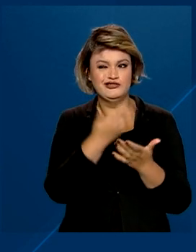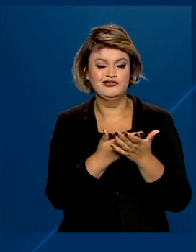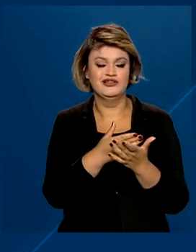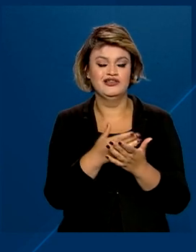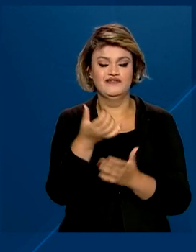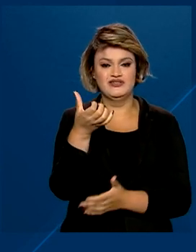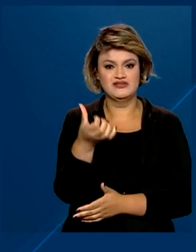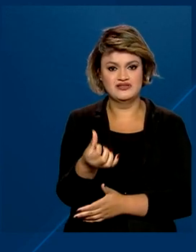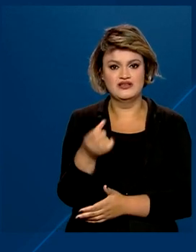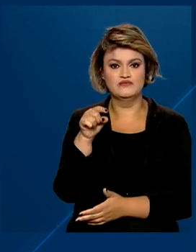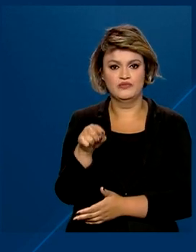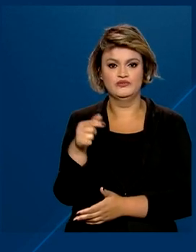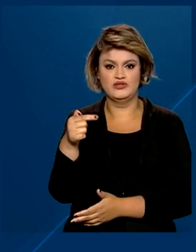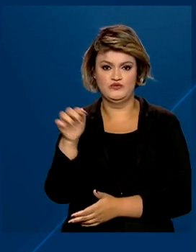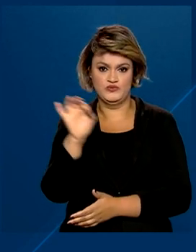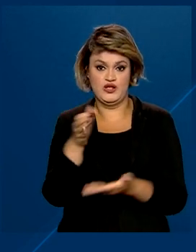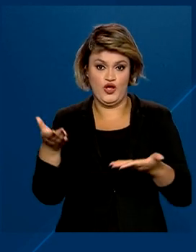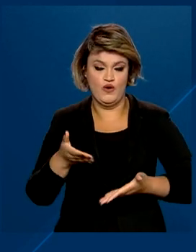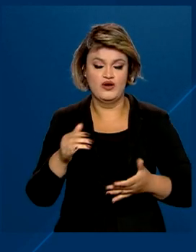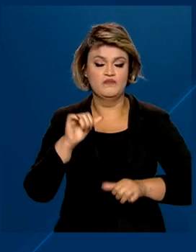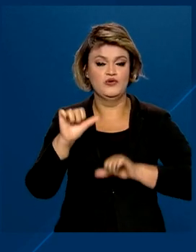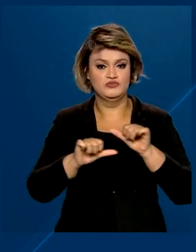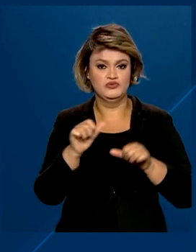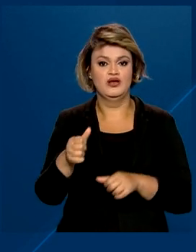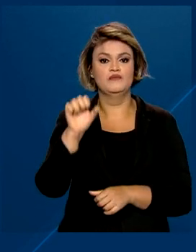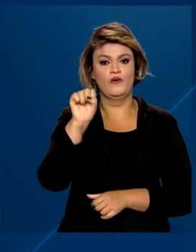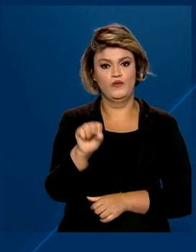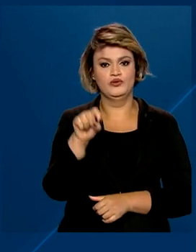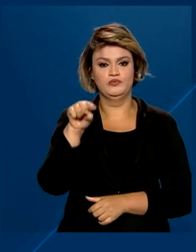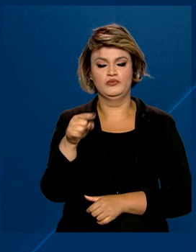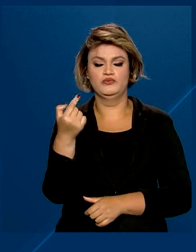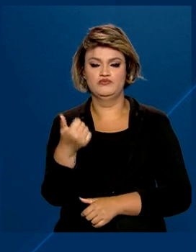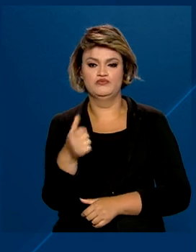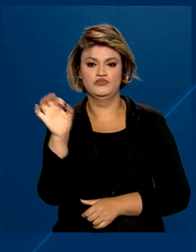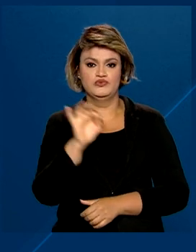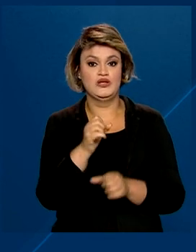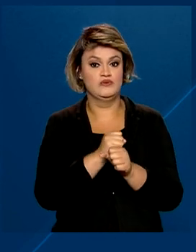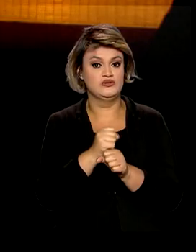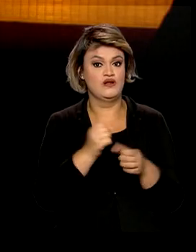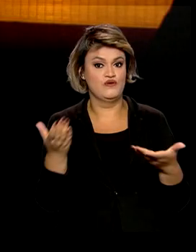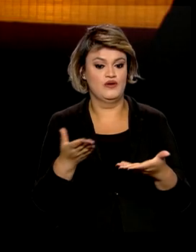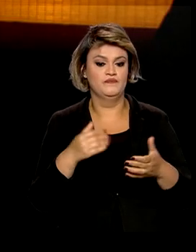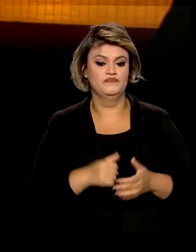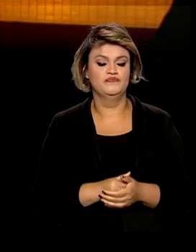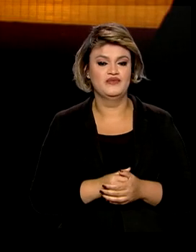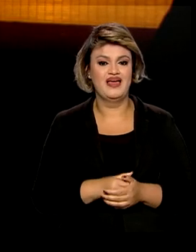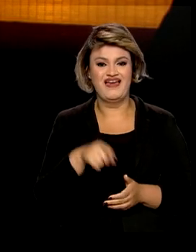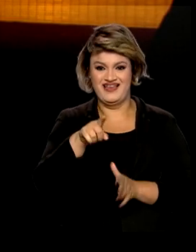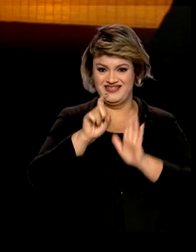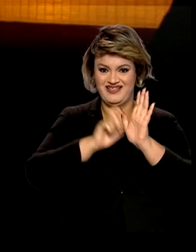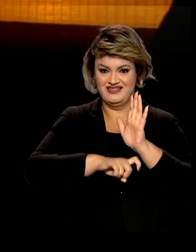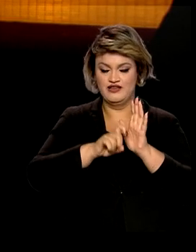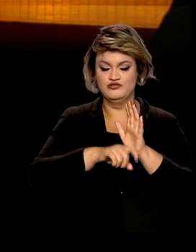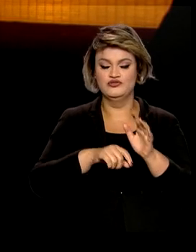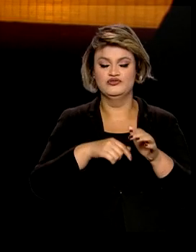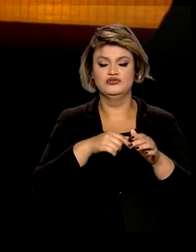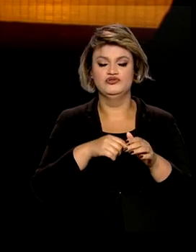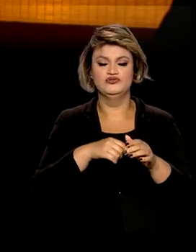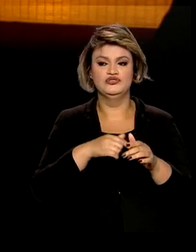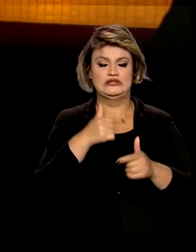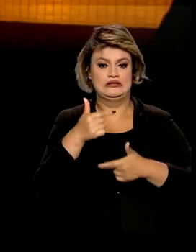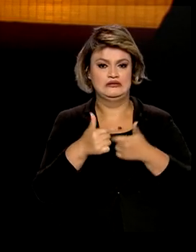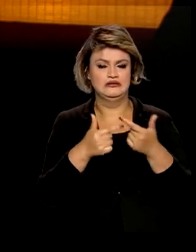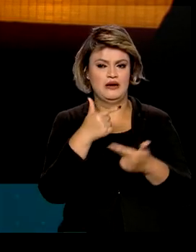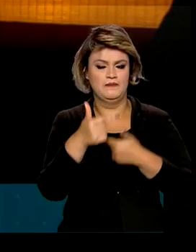de 6,7% para 8,1% neste ano. A taxa de desemprego no primeiro